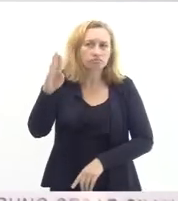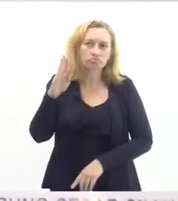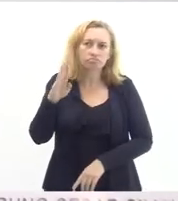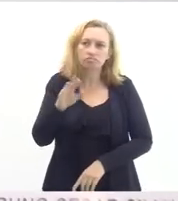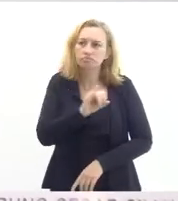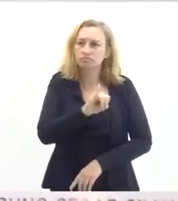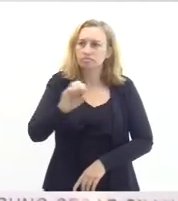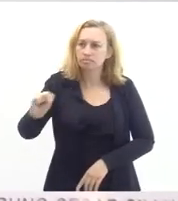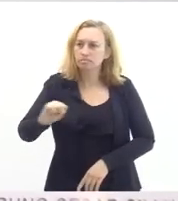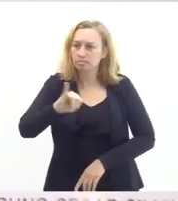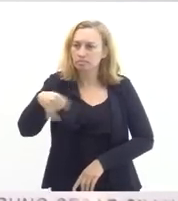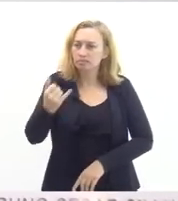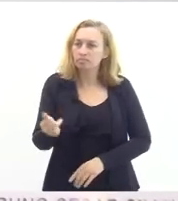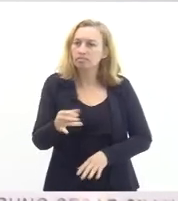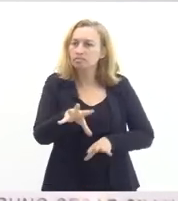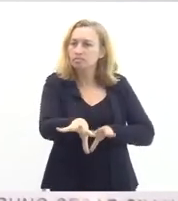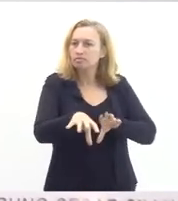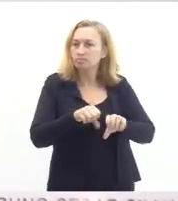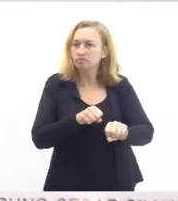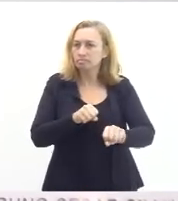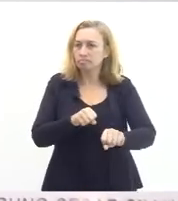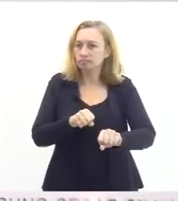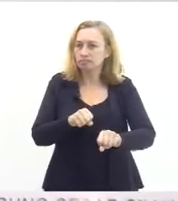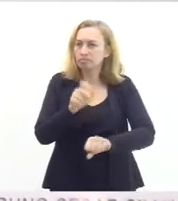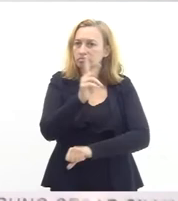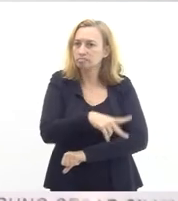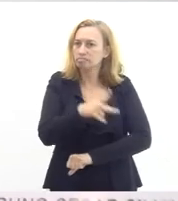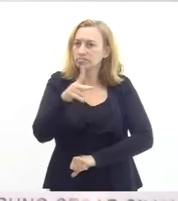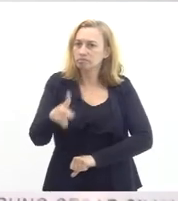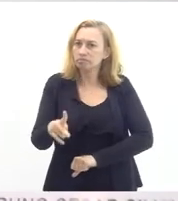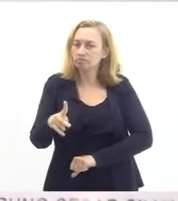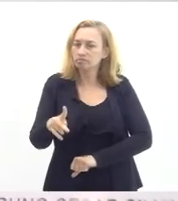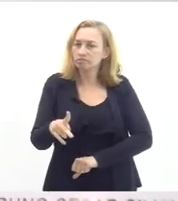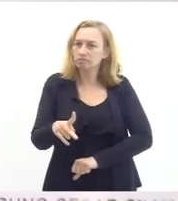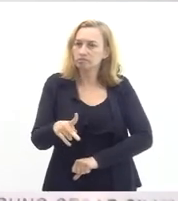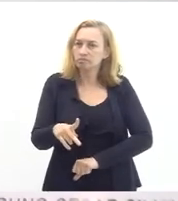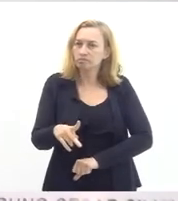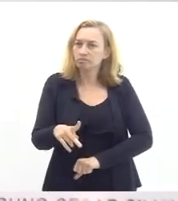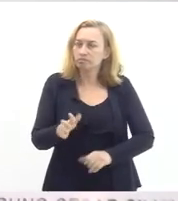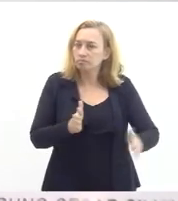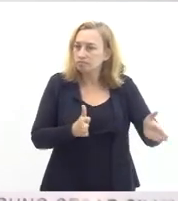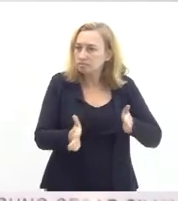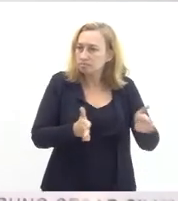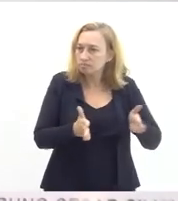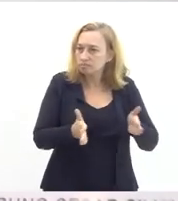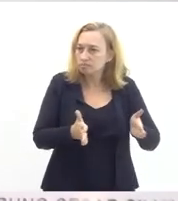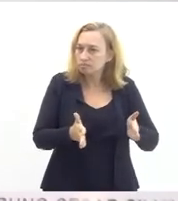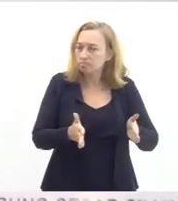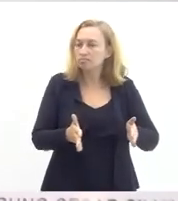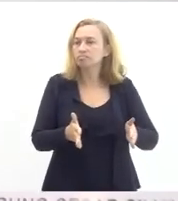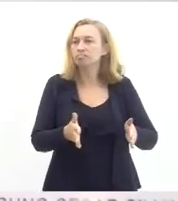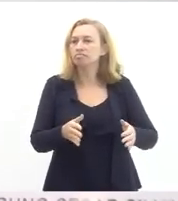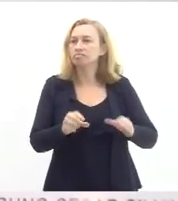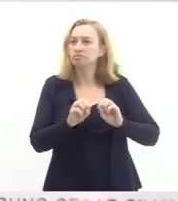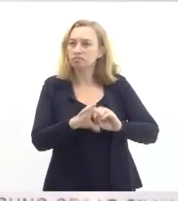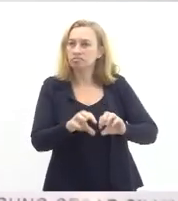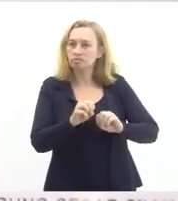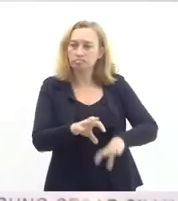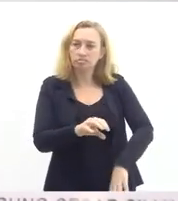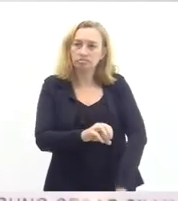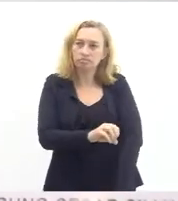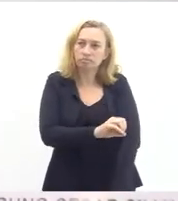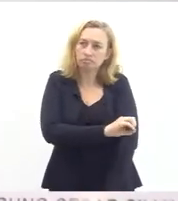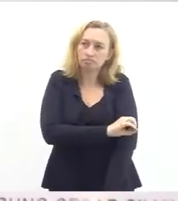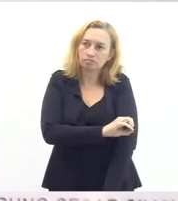ISERJ formar os professores dessas fases de educação alfabetização pré escola e tudo mais